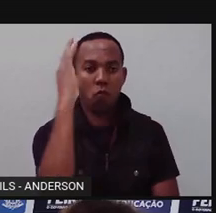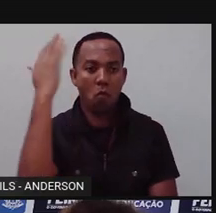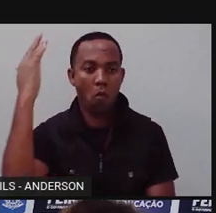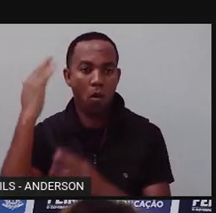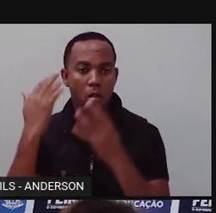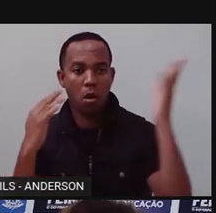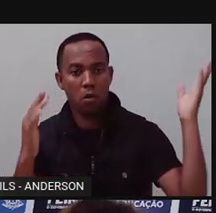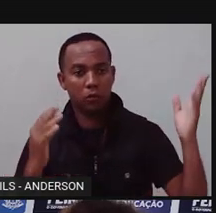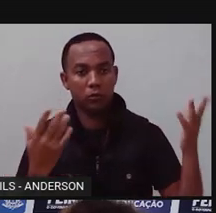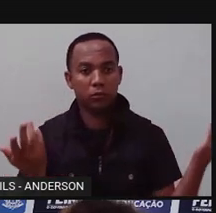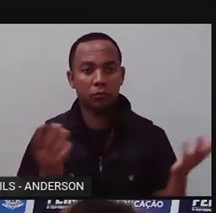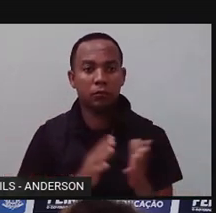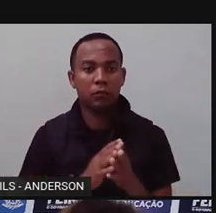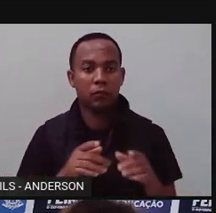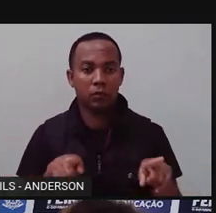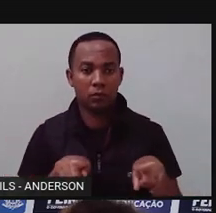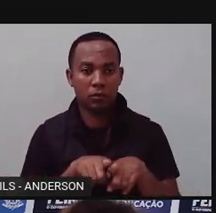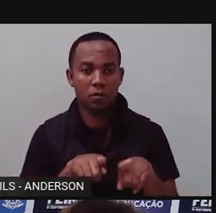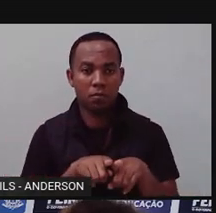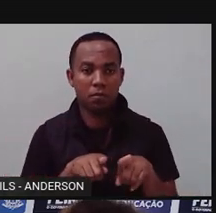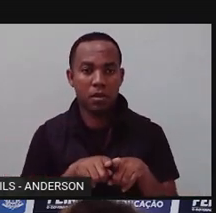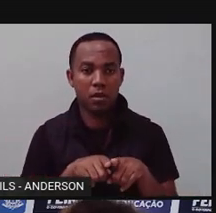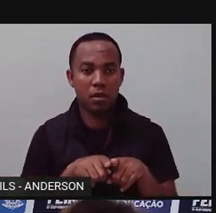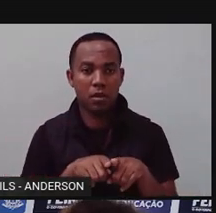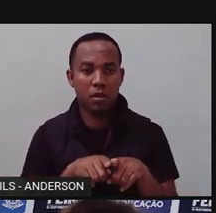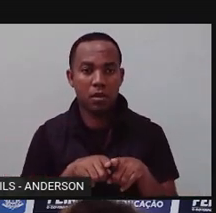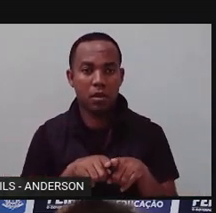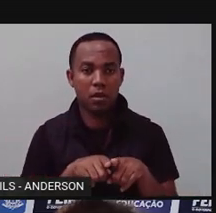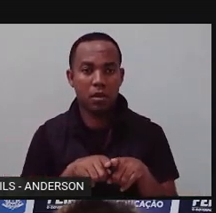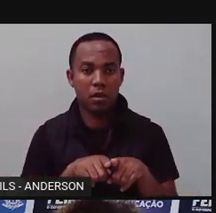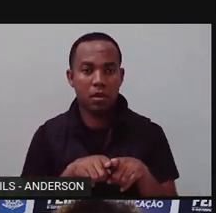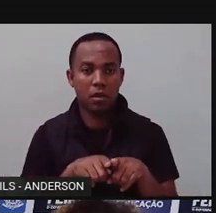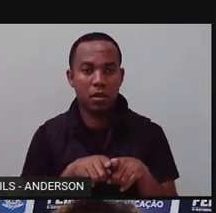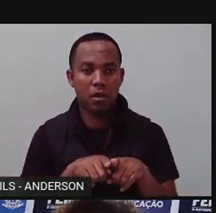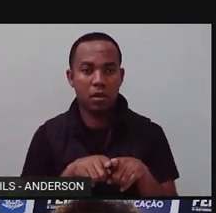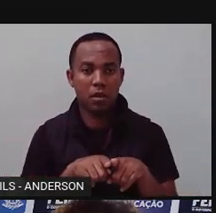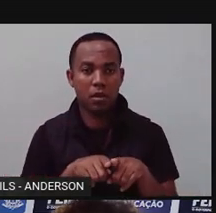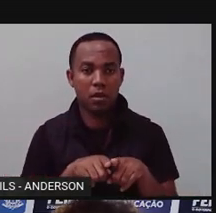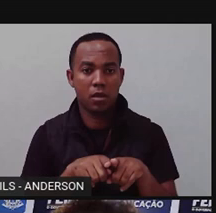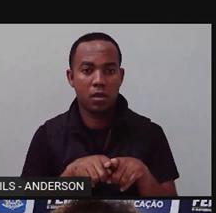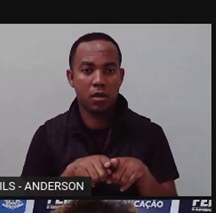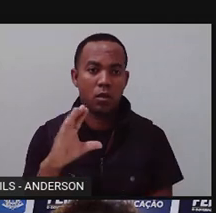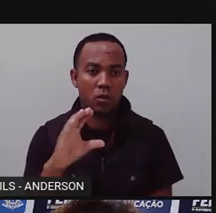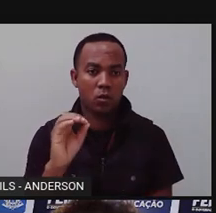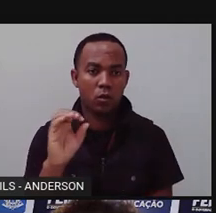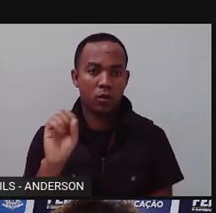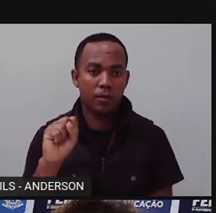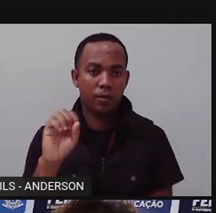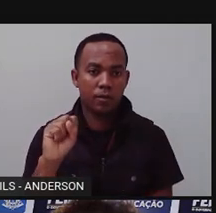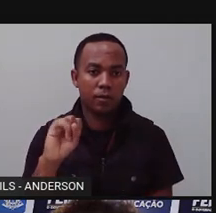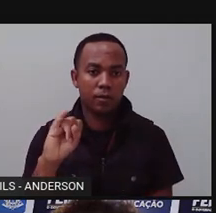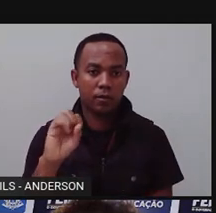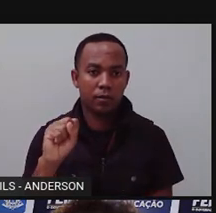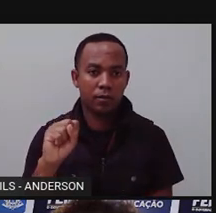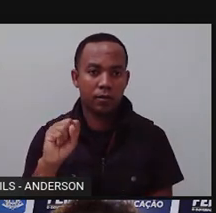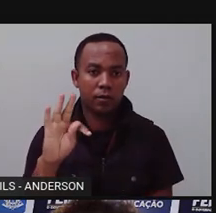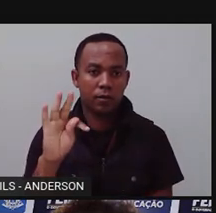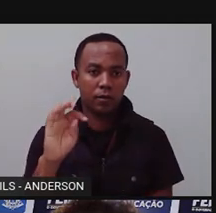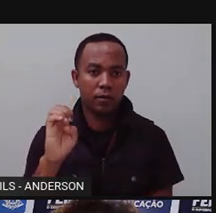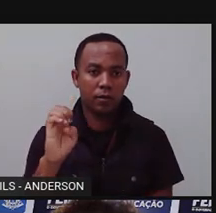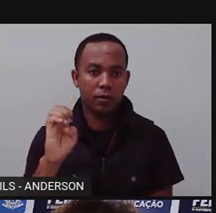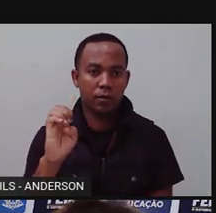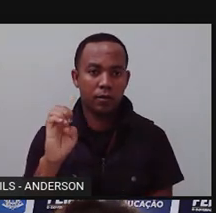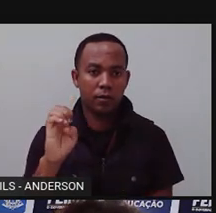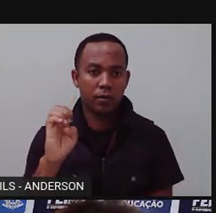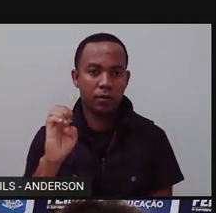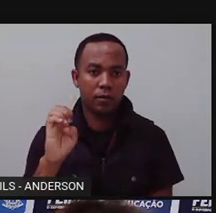ele pode ser pequeno, como um aquário, que é artificial, que é produzido pelo homem